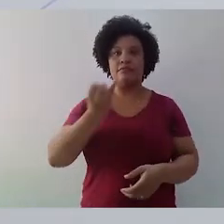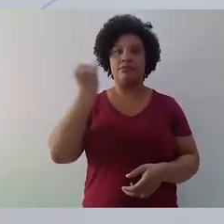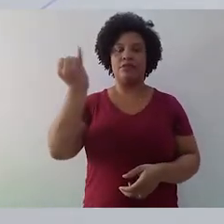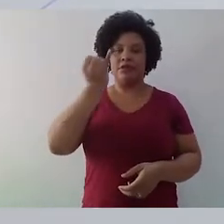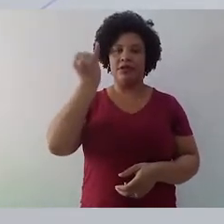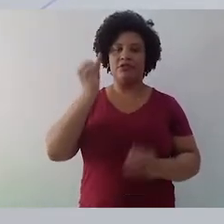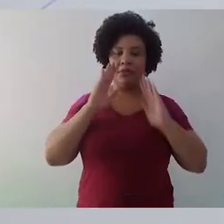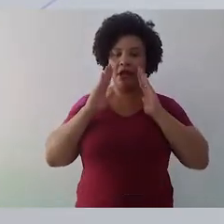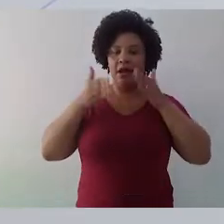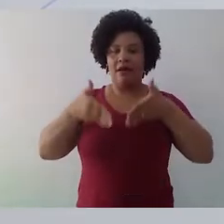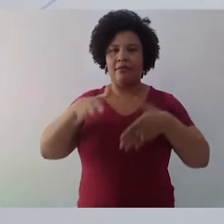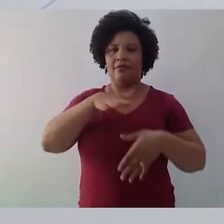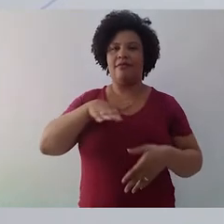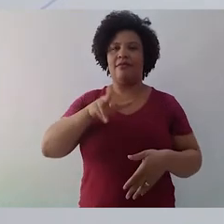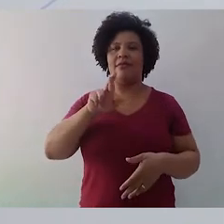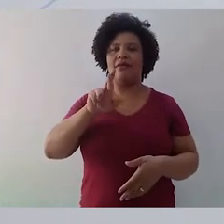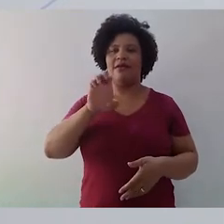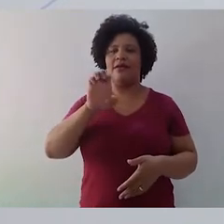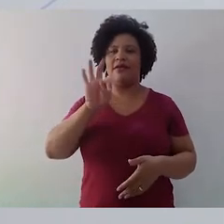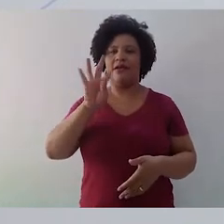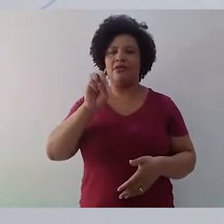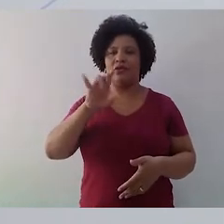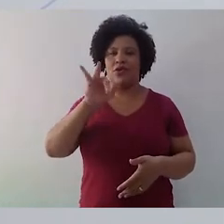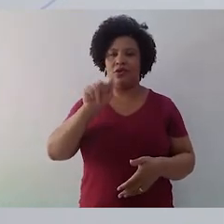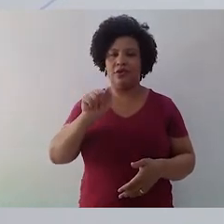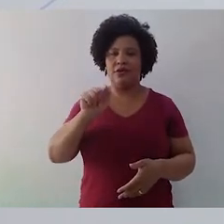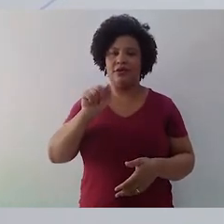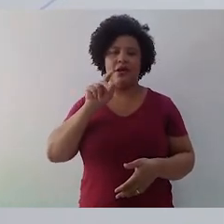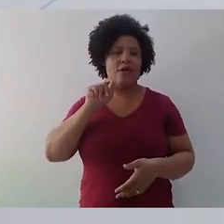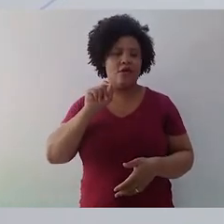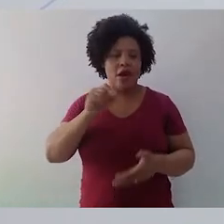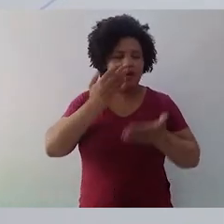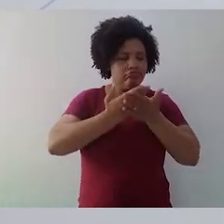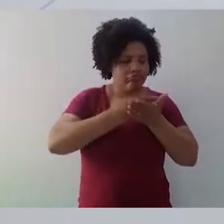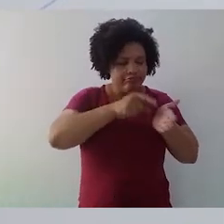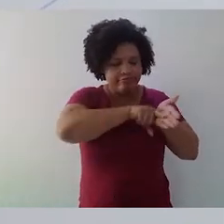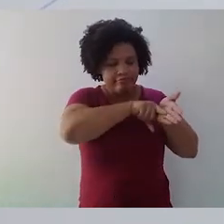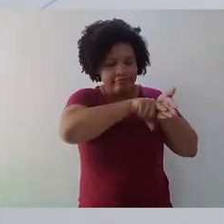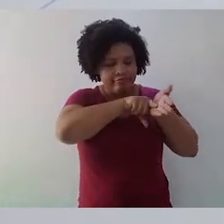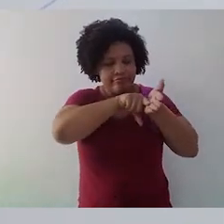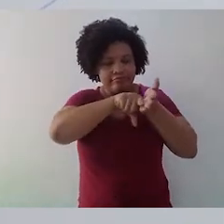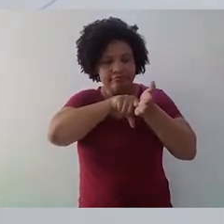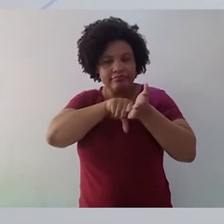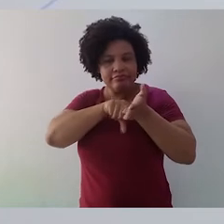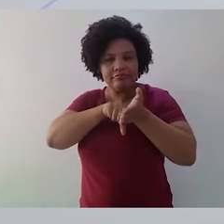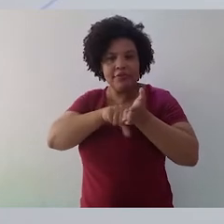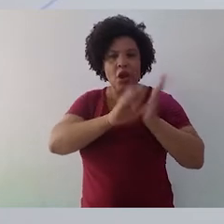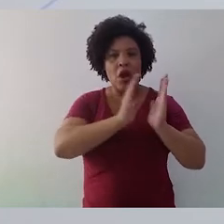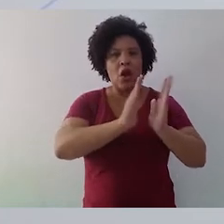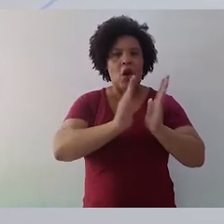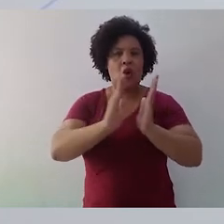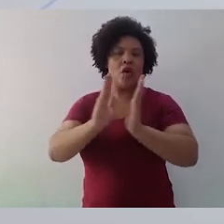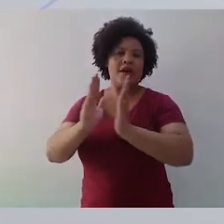retórica, que é o processo de estases, estudado primeiro pelo Hermágoras de Têmenos, e que, recentemente,